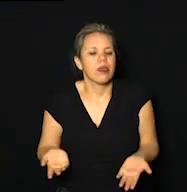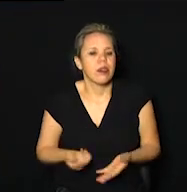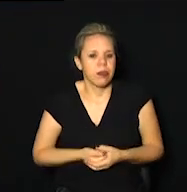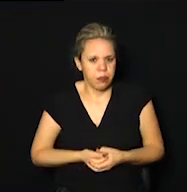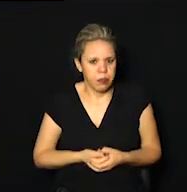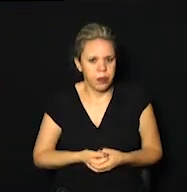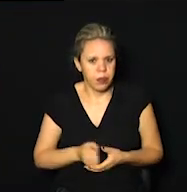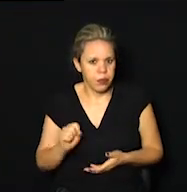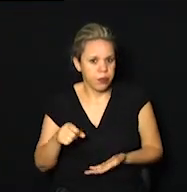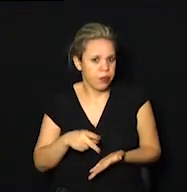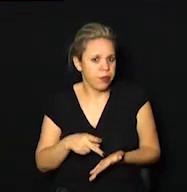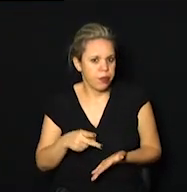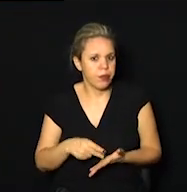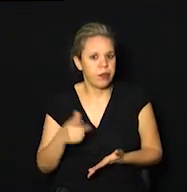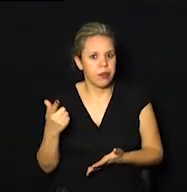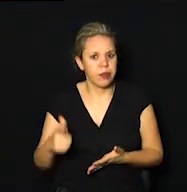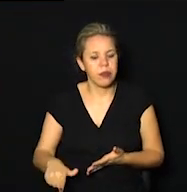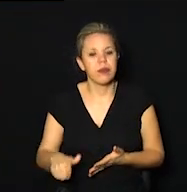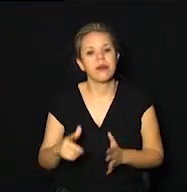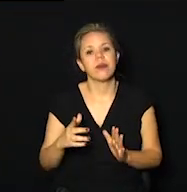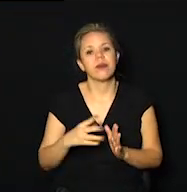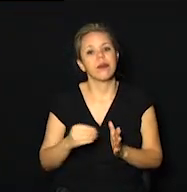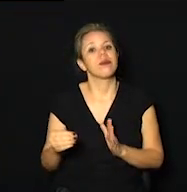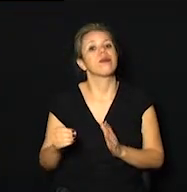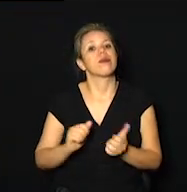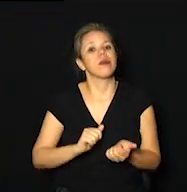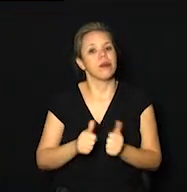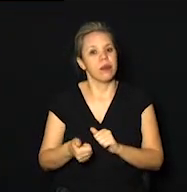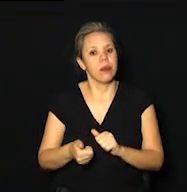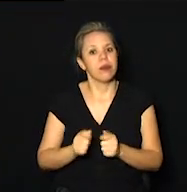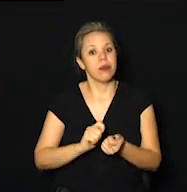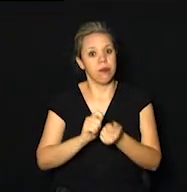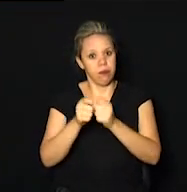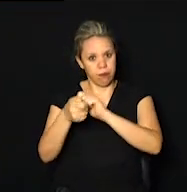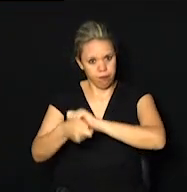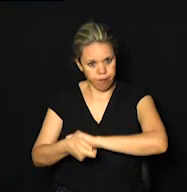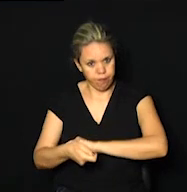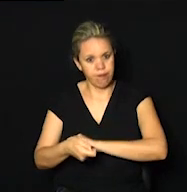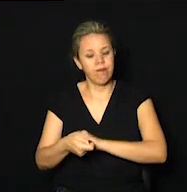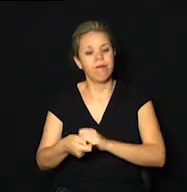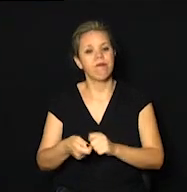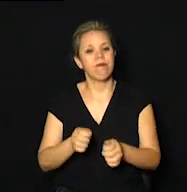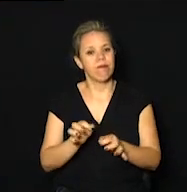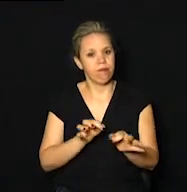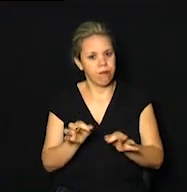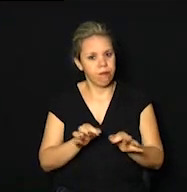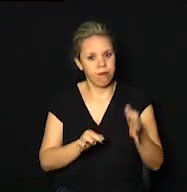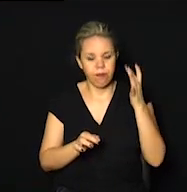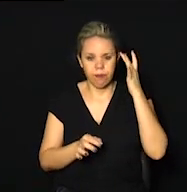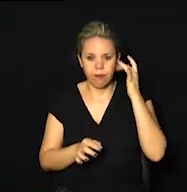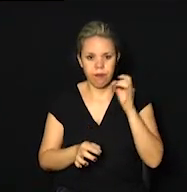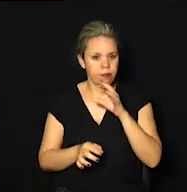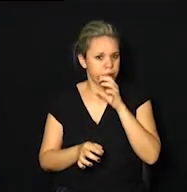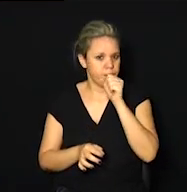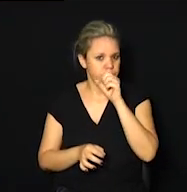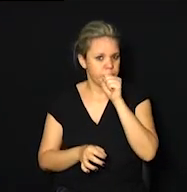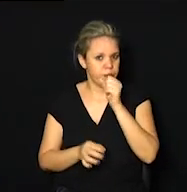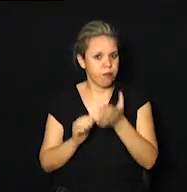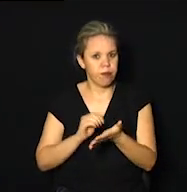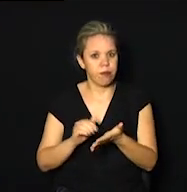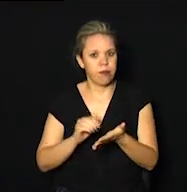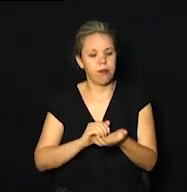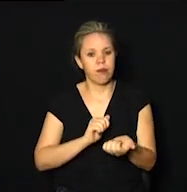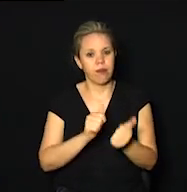Exatamente. Mais uma modalidade que está se adaptando aí. Amanhã, sábado, a Secretaria de